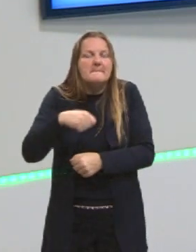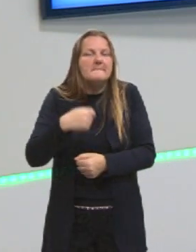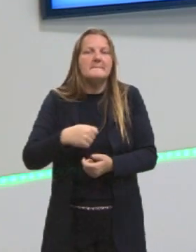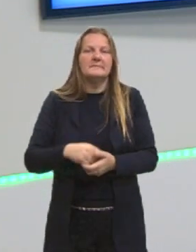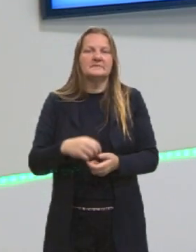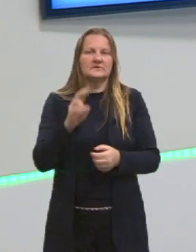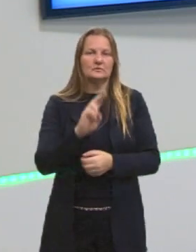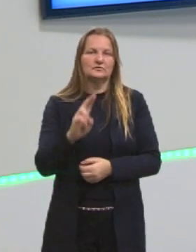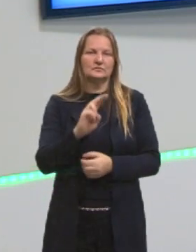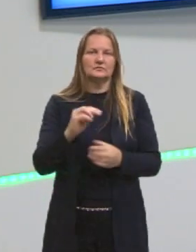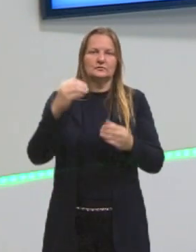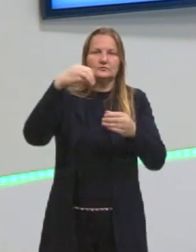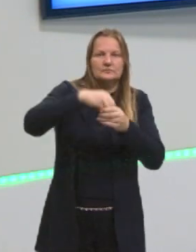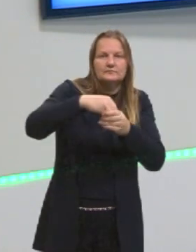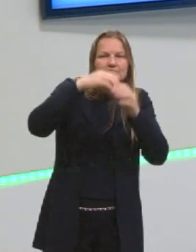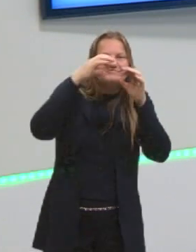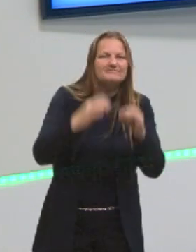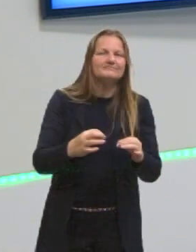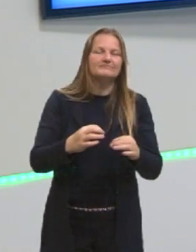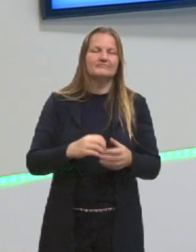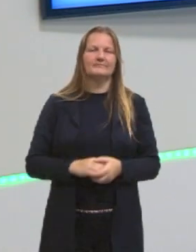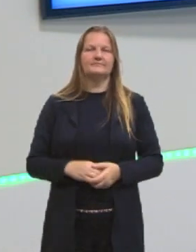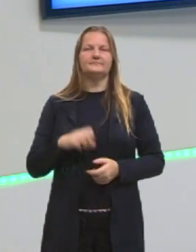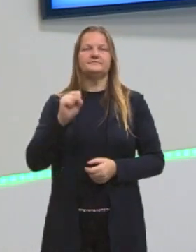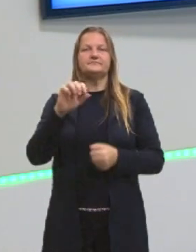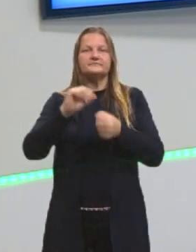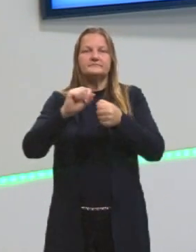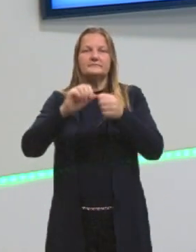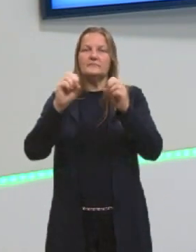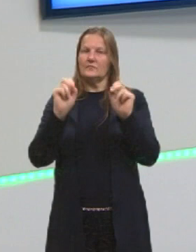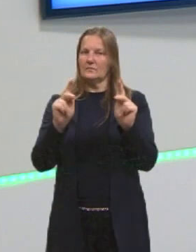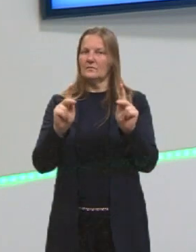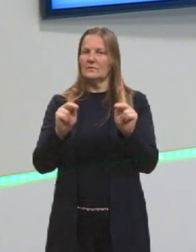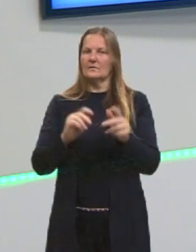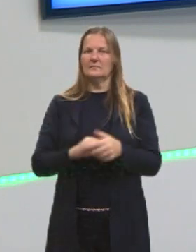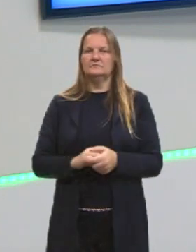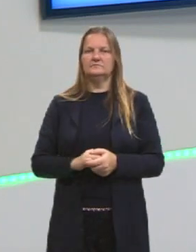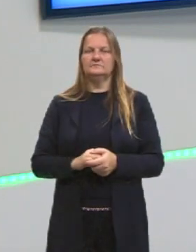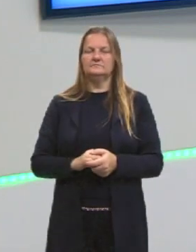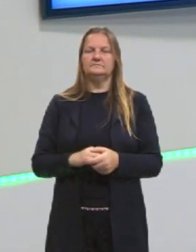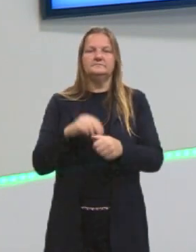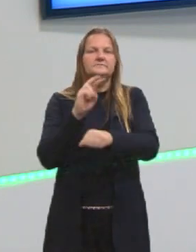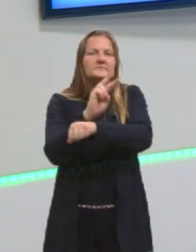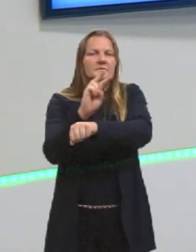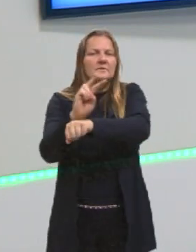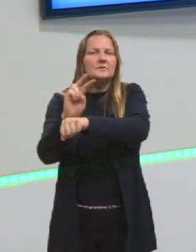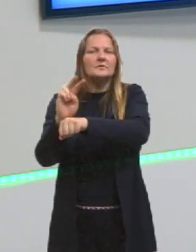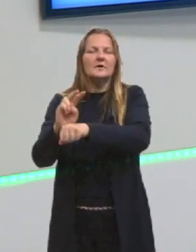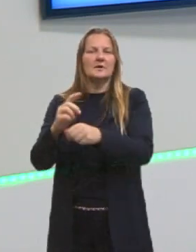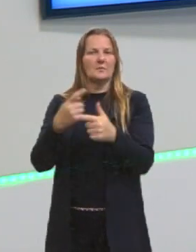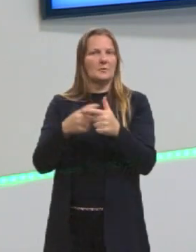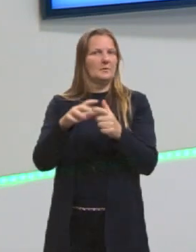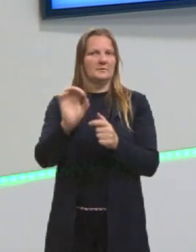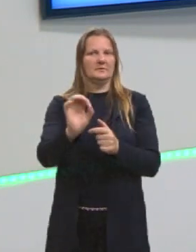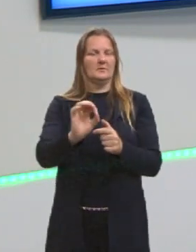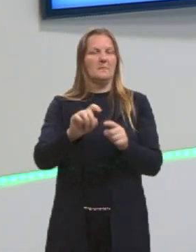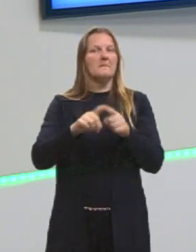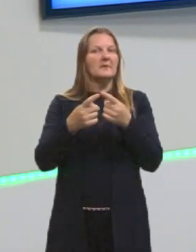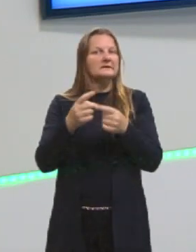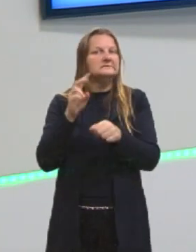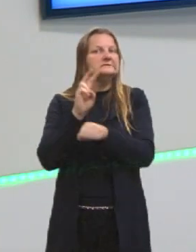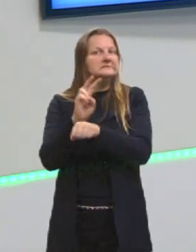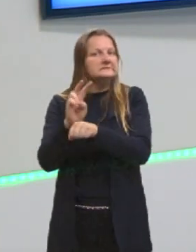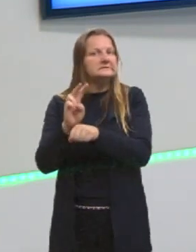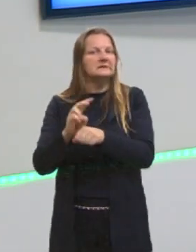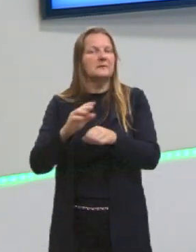aplicando. Então, se eu fizer isso, se eu usar com cuidado, não vai ter problema. Mas a gente tem mais